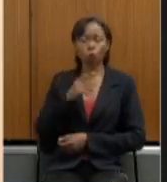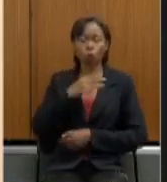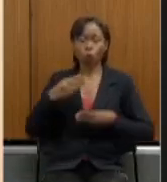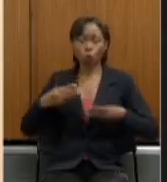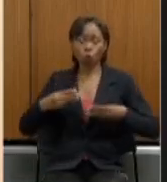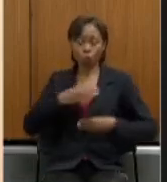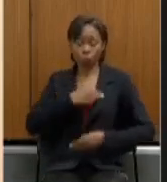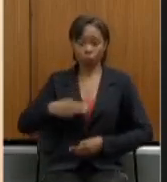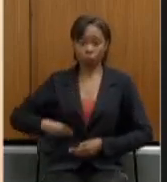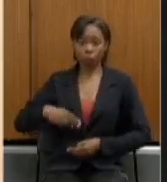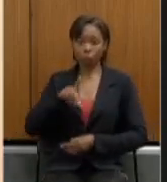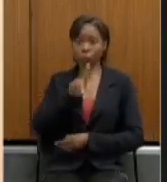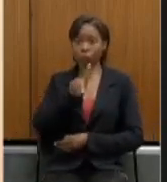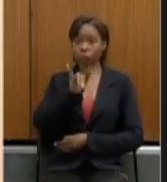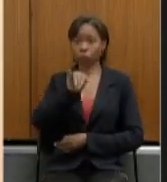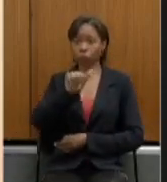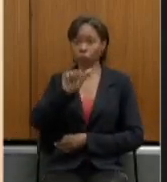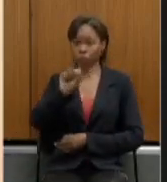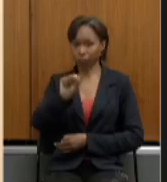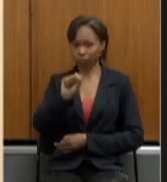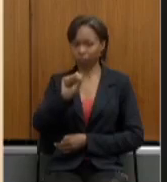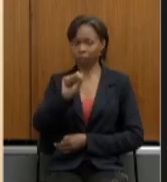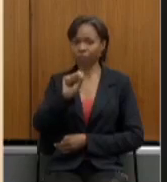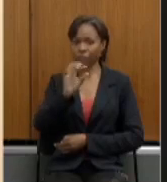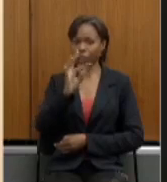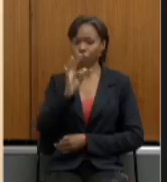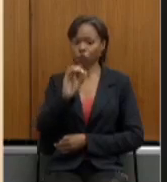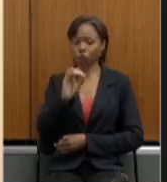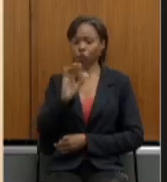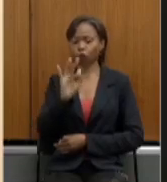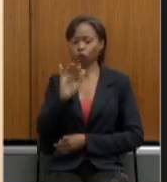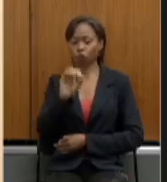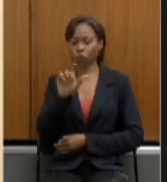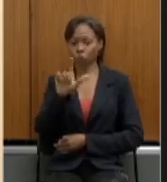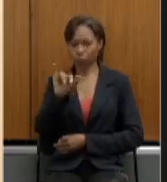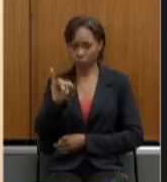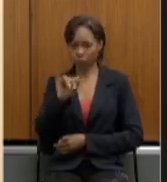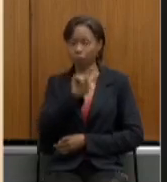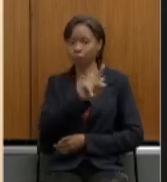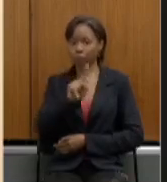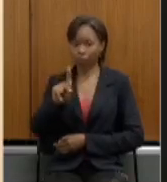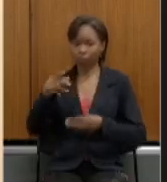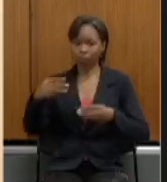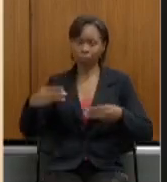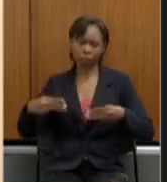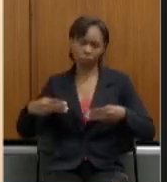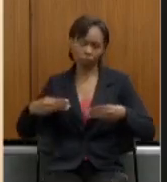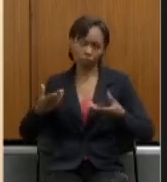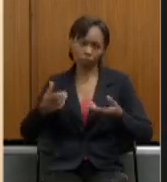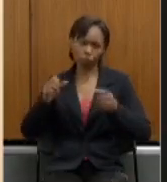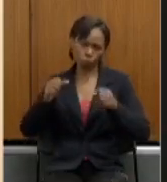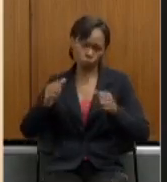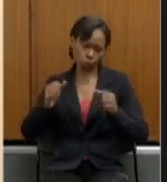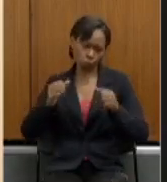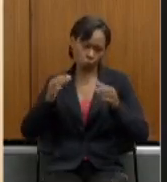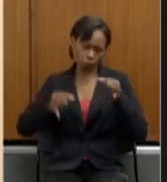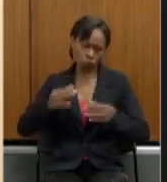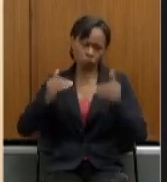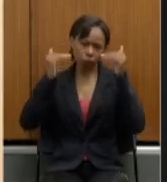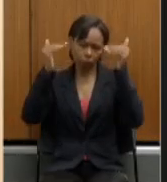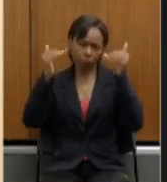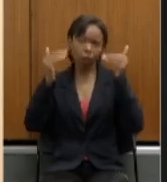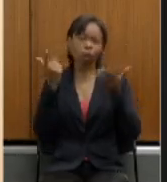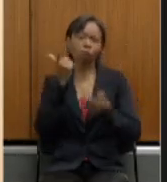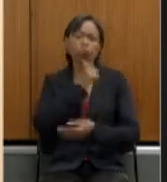Supremo Tribunal Federal a suspensão daquela eliminar e a autorização para votação até mesmo porque não havia